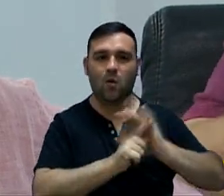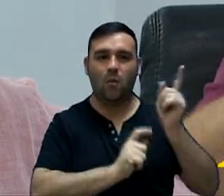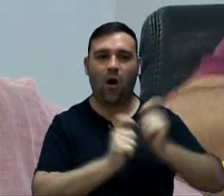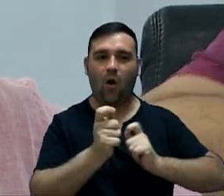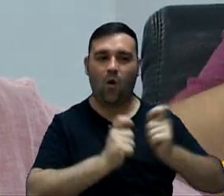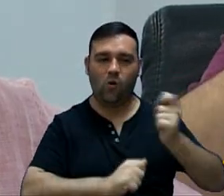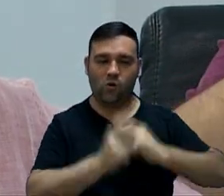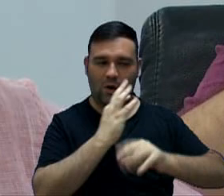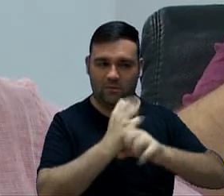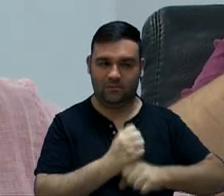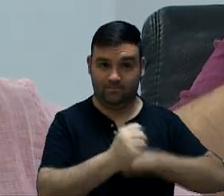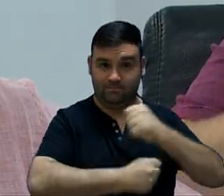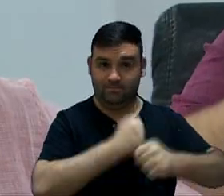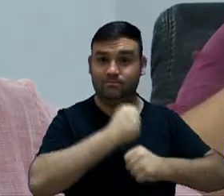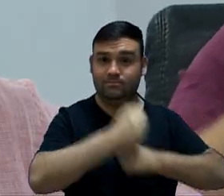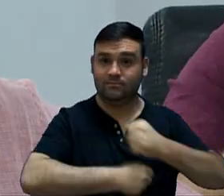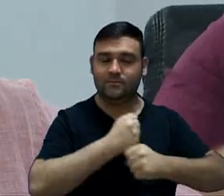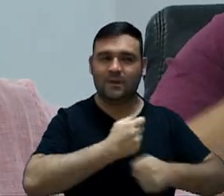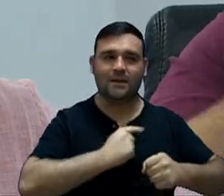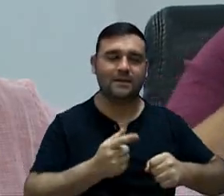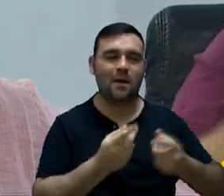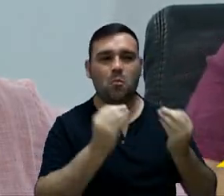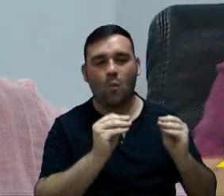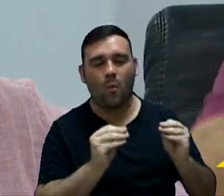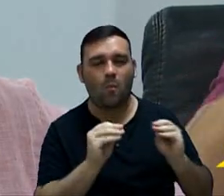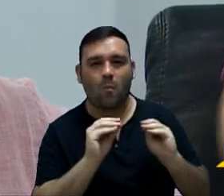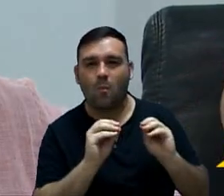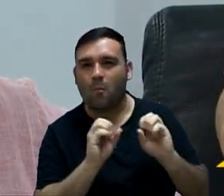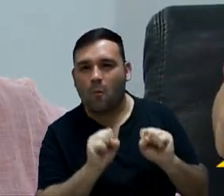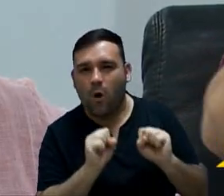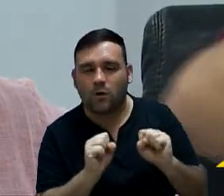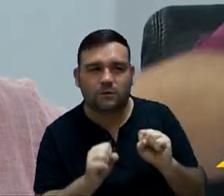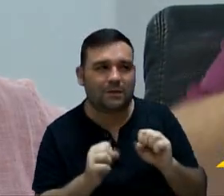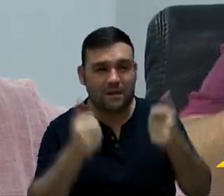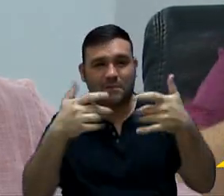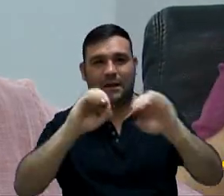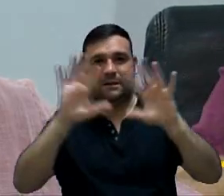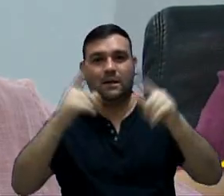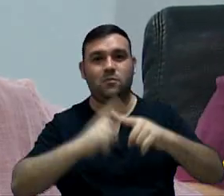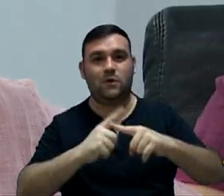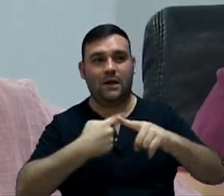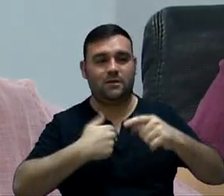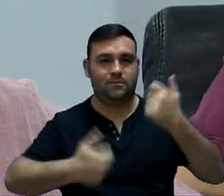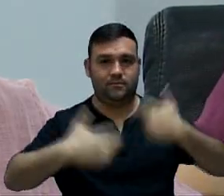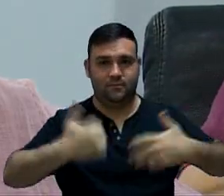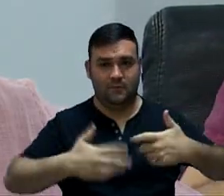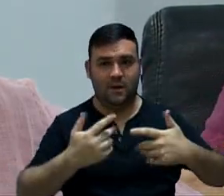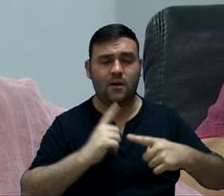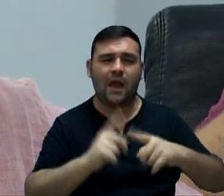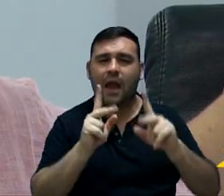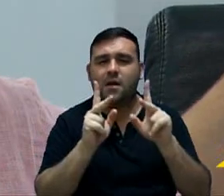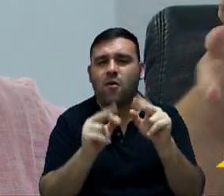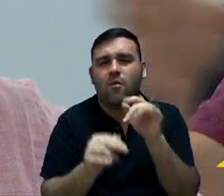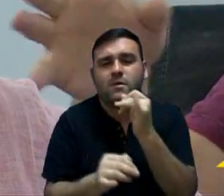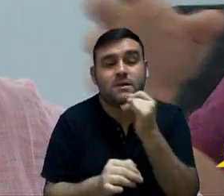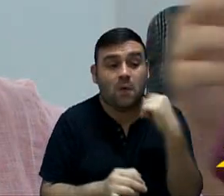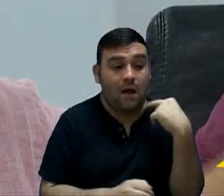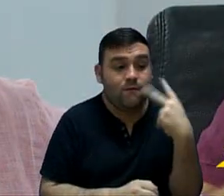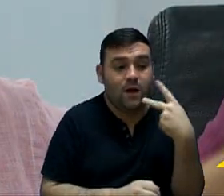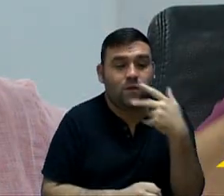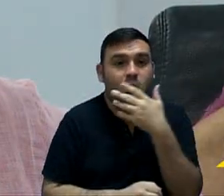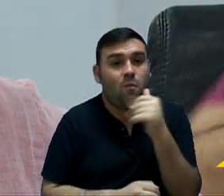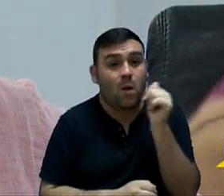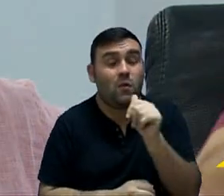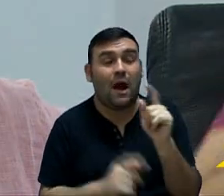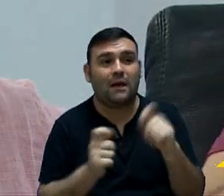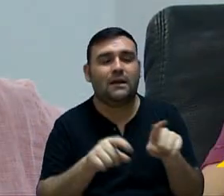fazer uma movimentação financeira, entre aspas, é para deixar mais claro o secretário que eu falo assim, é como se o vereador e a vereadora